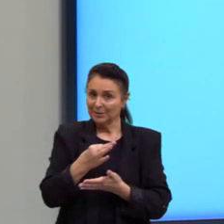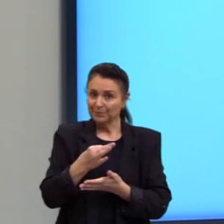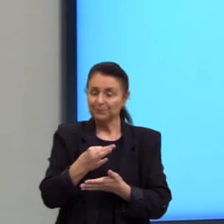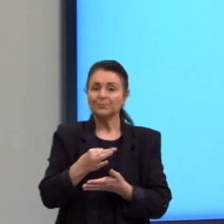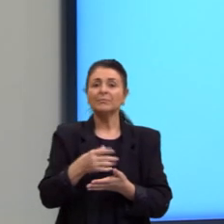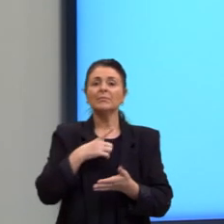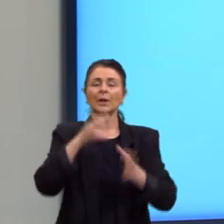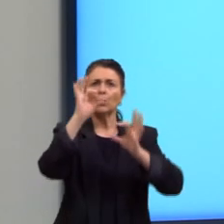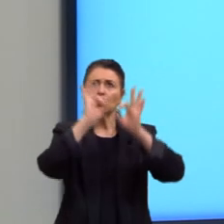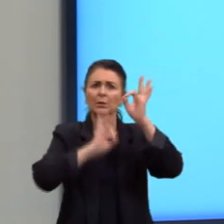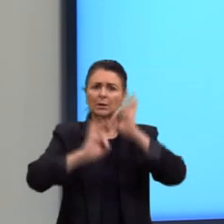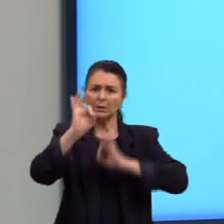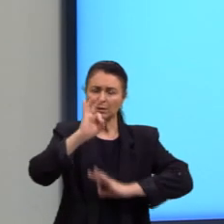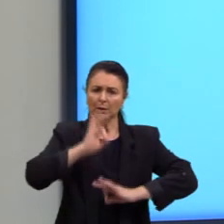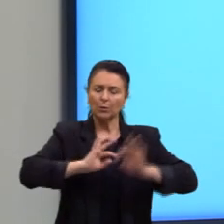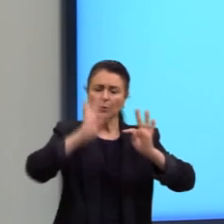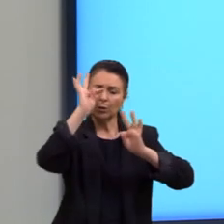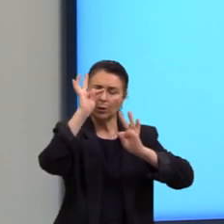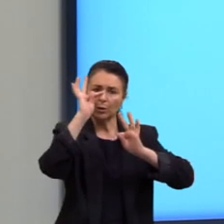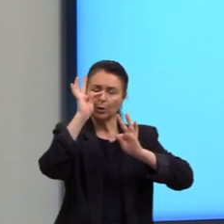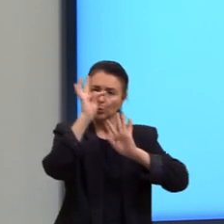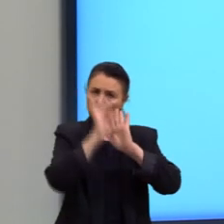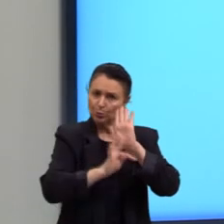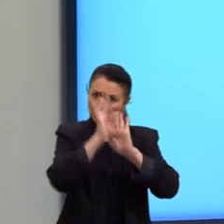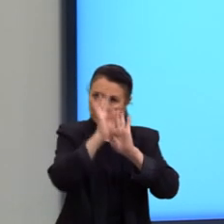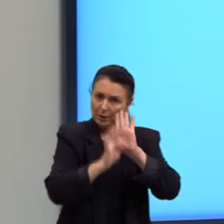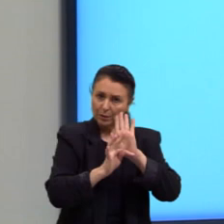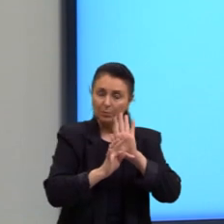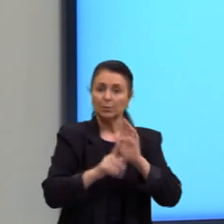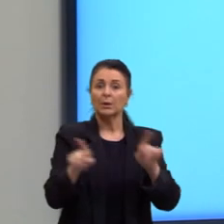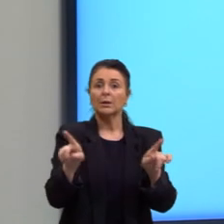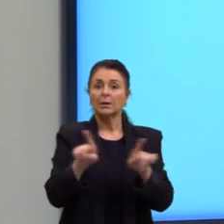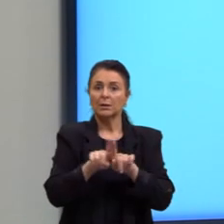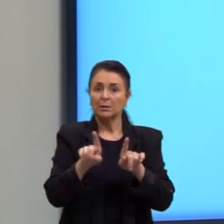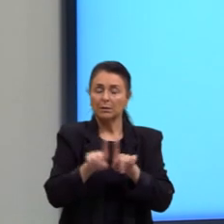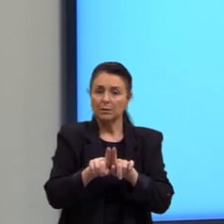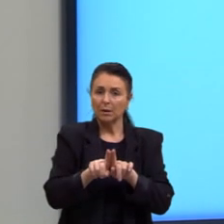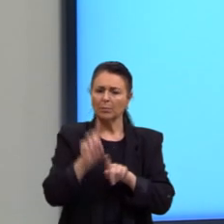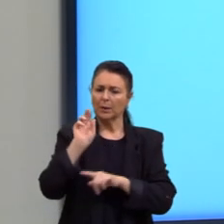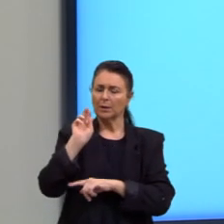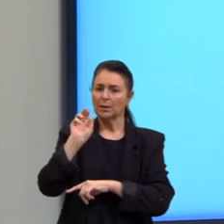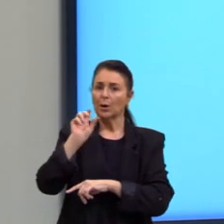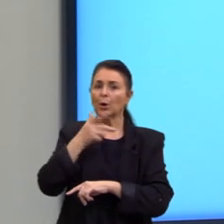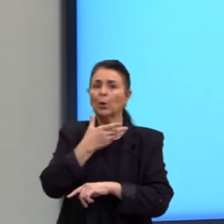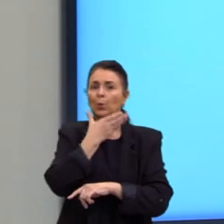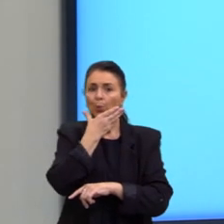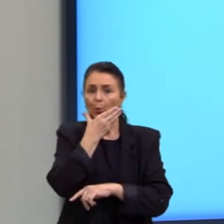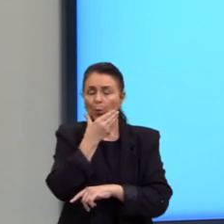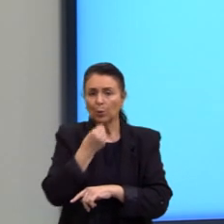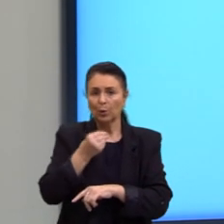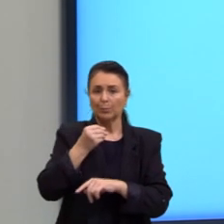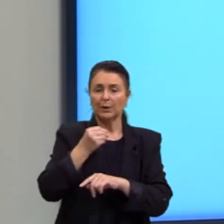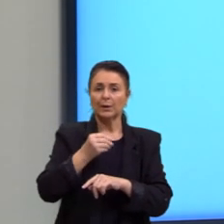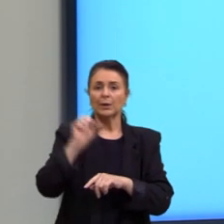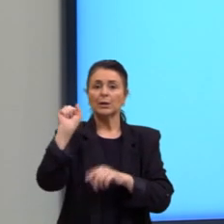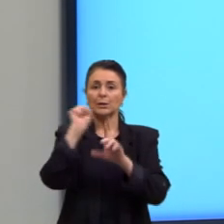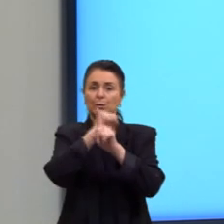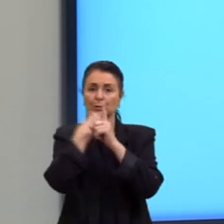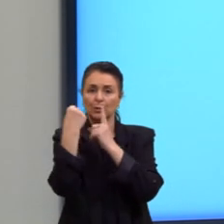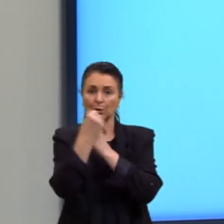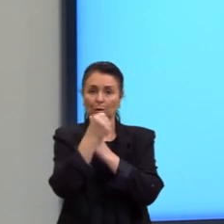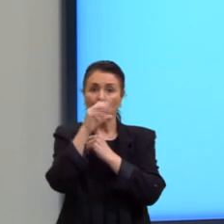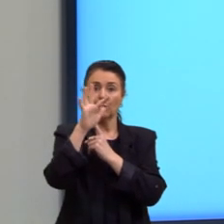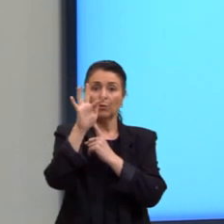textual, dando seguimento a essa informação, assim como afirmado pelo sociólogo Florestan Fernandes, uma